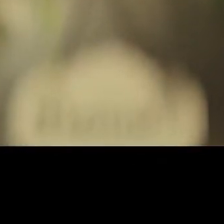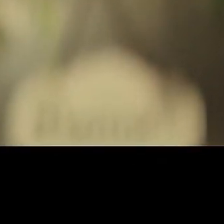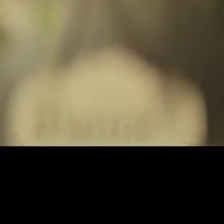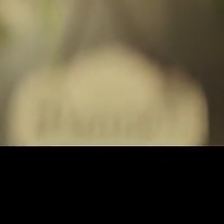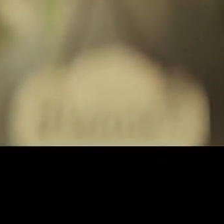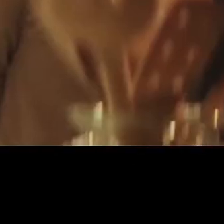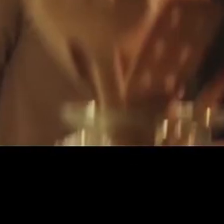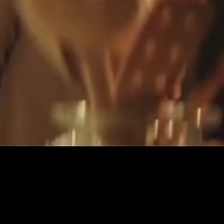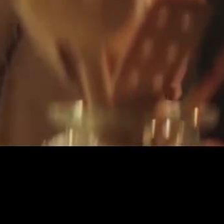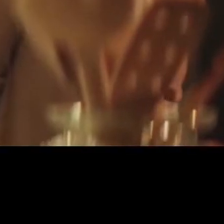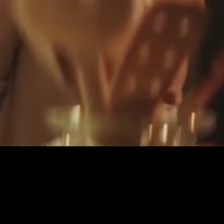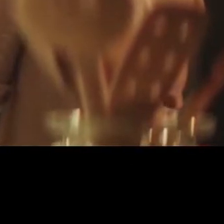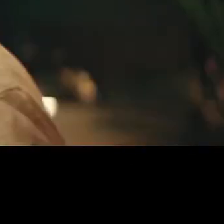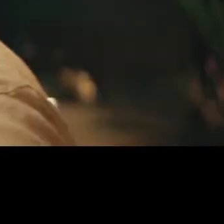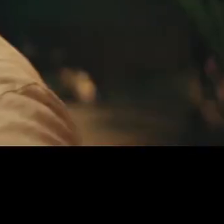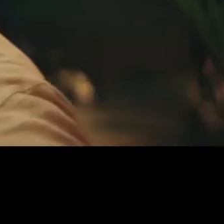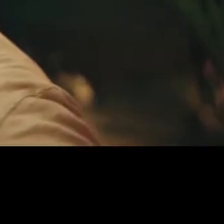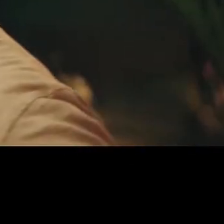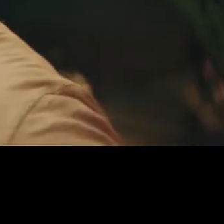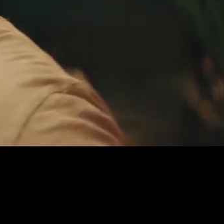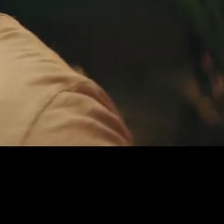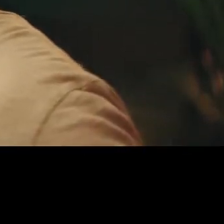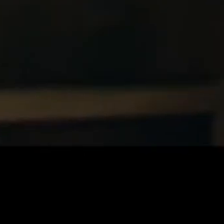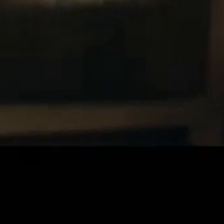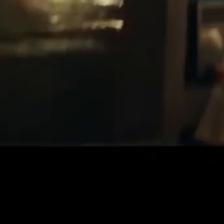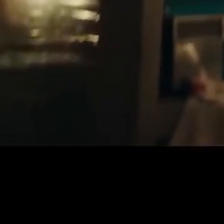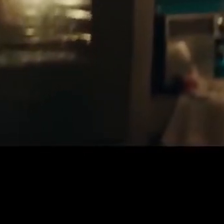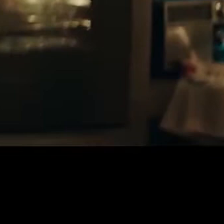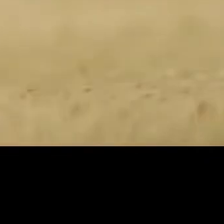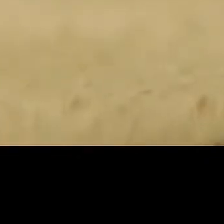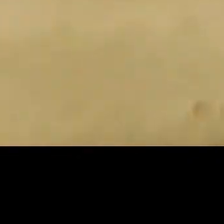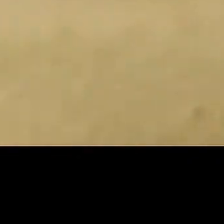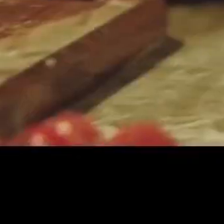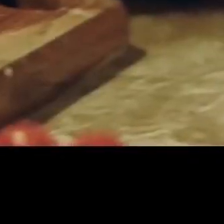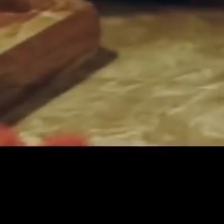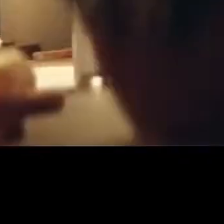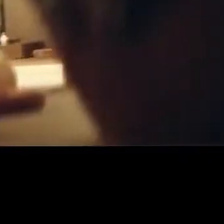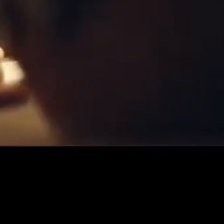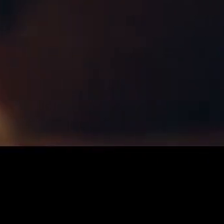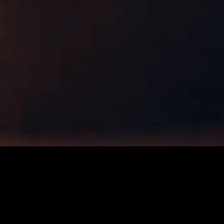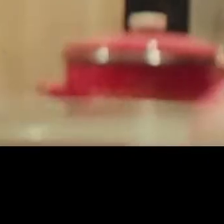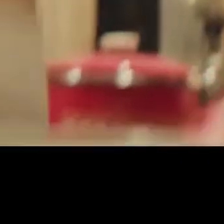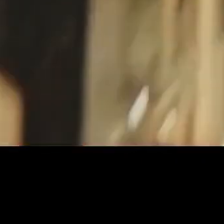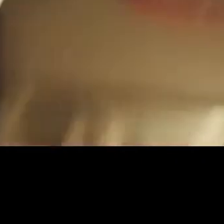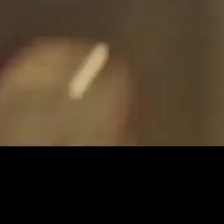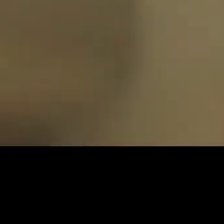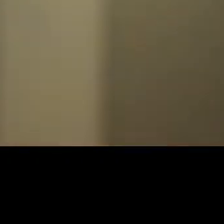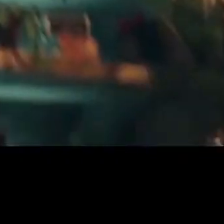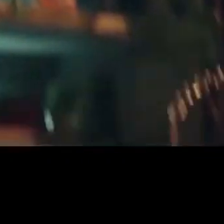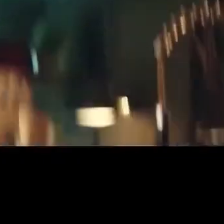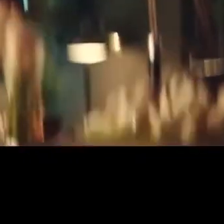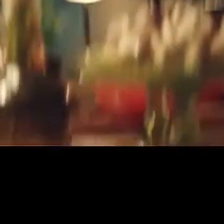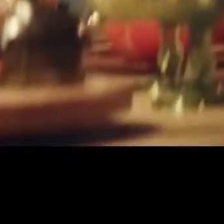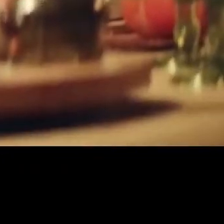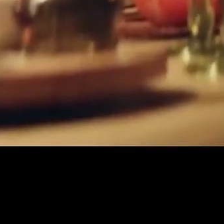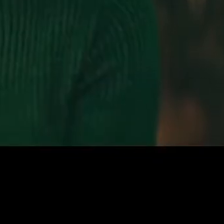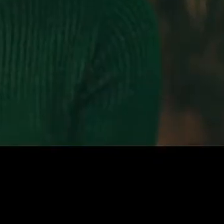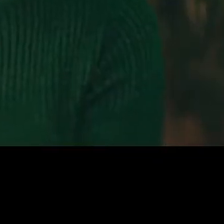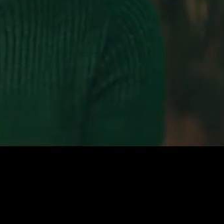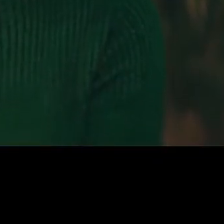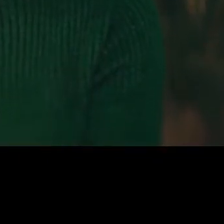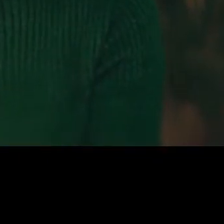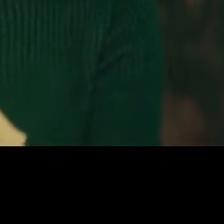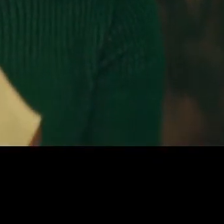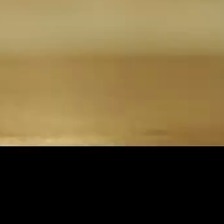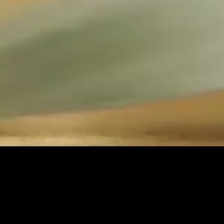Zafari E sabe por quê? Porque de uns tempos Pra cá O Paulo Roberto Se revelou Um pizzaiolo